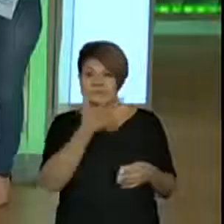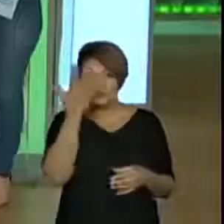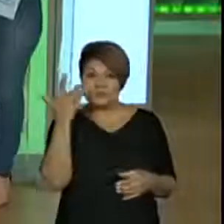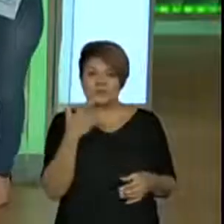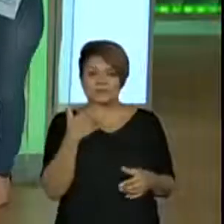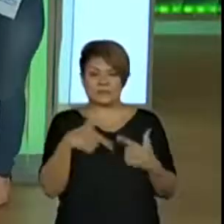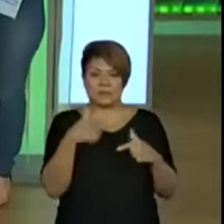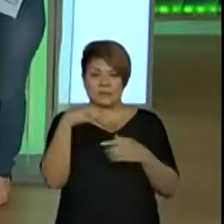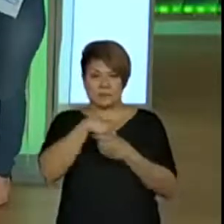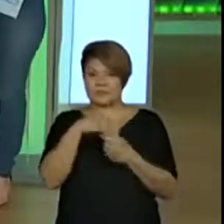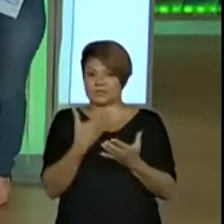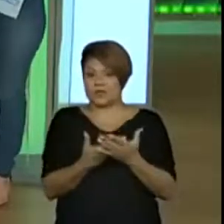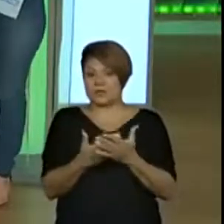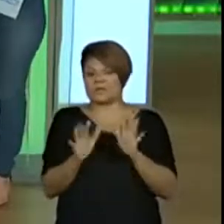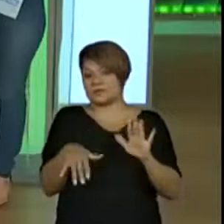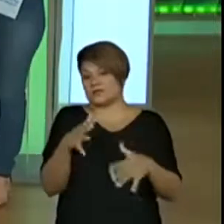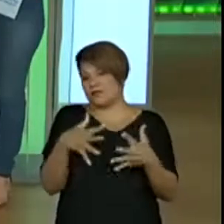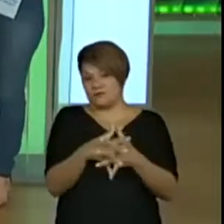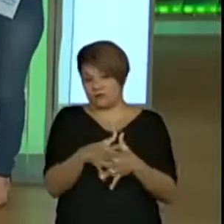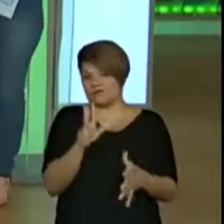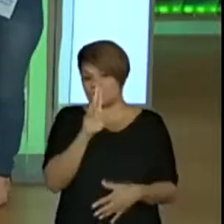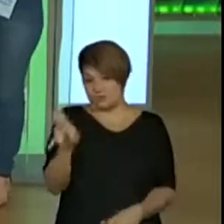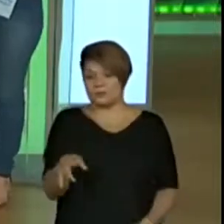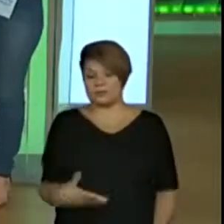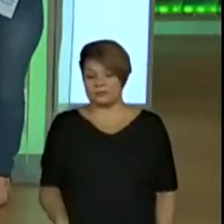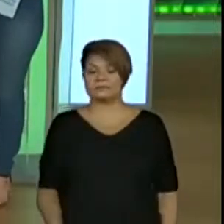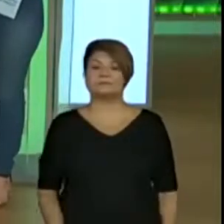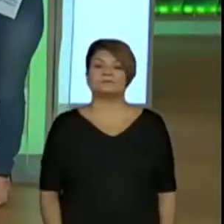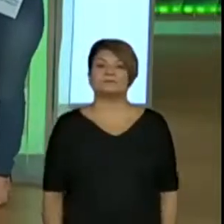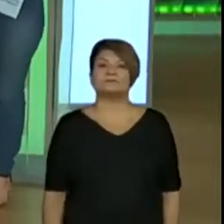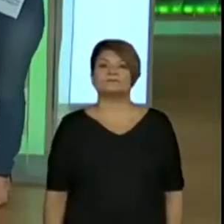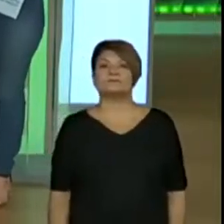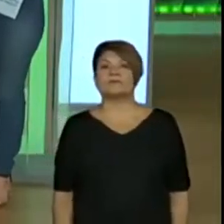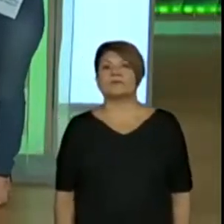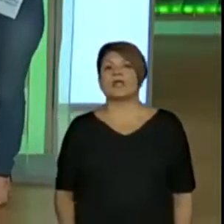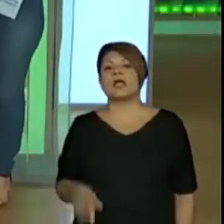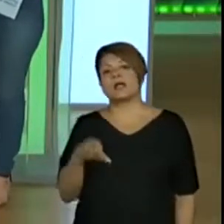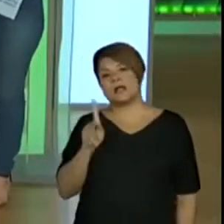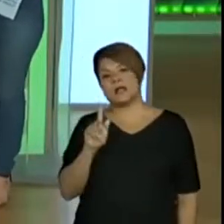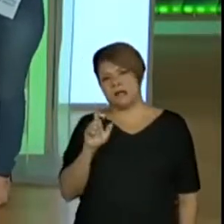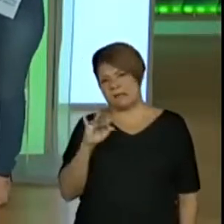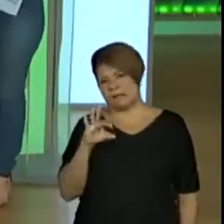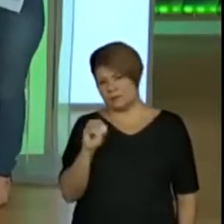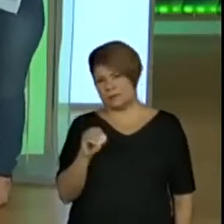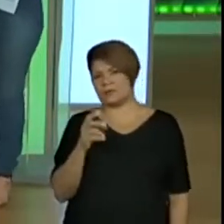Sim. O Caio diz que diretor começa com a letra D, tá?